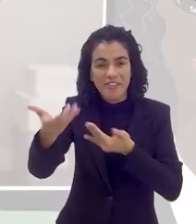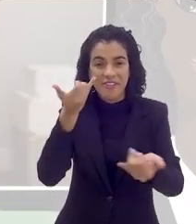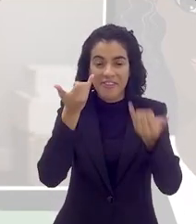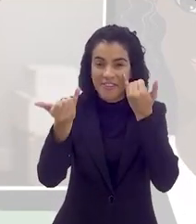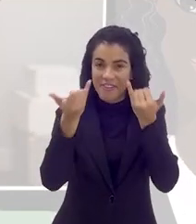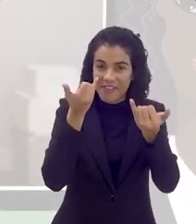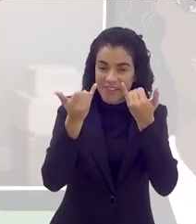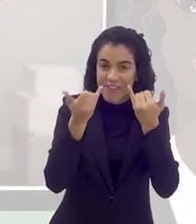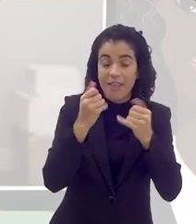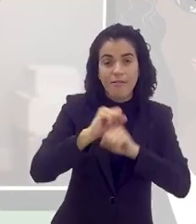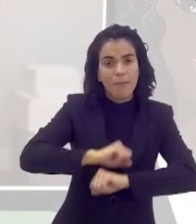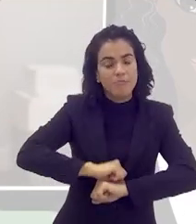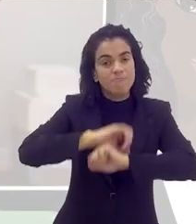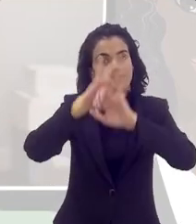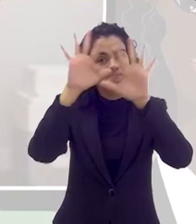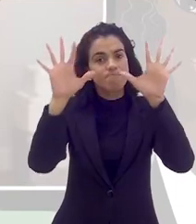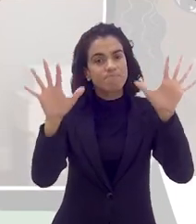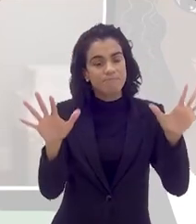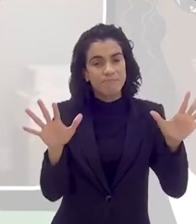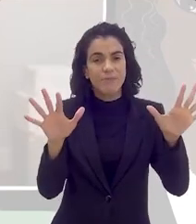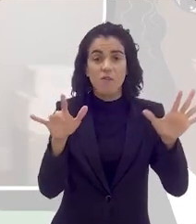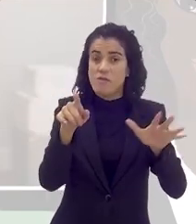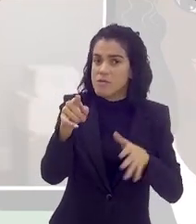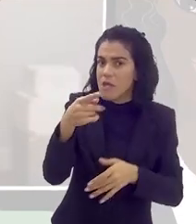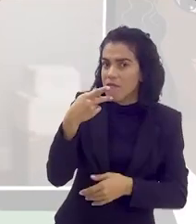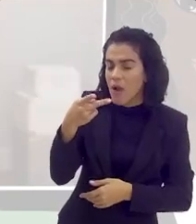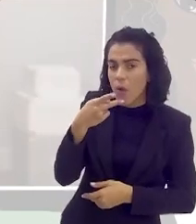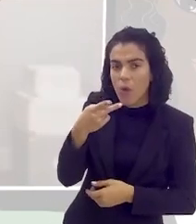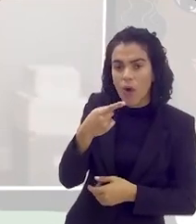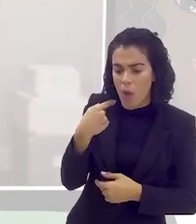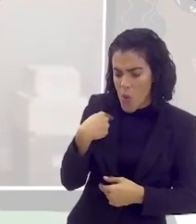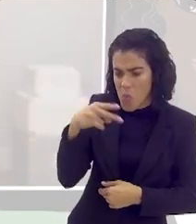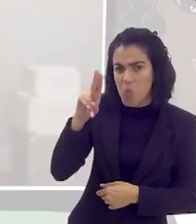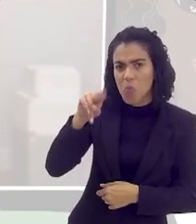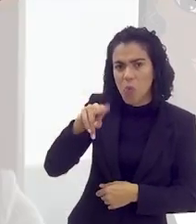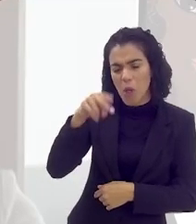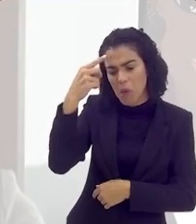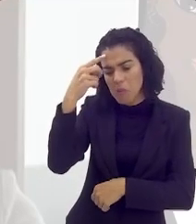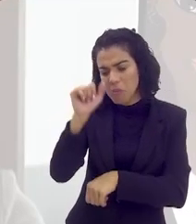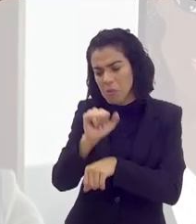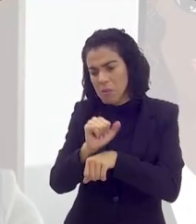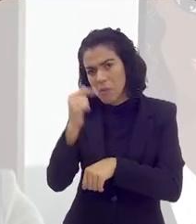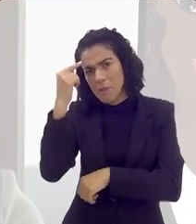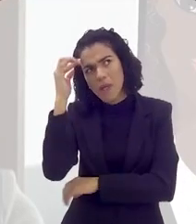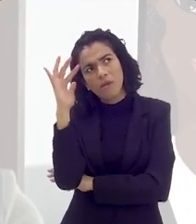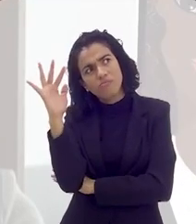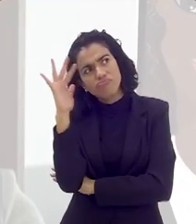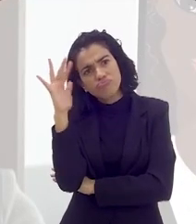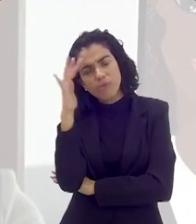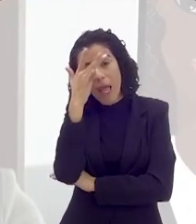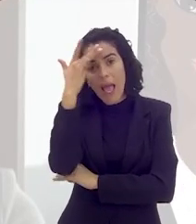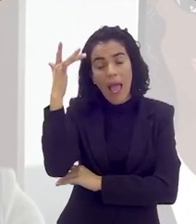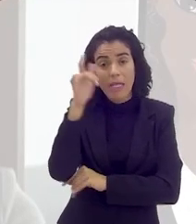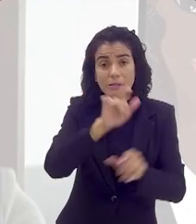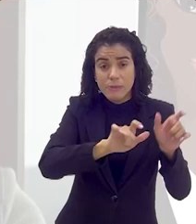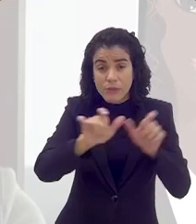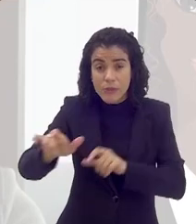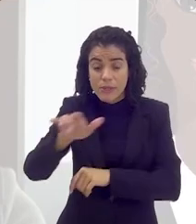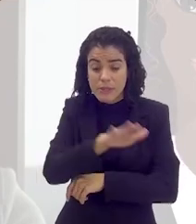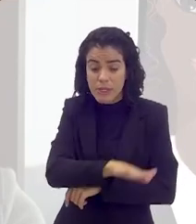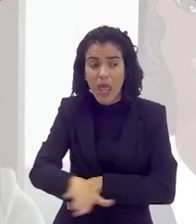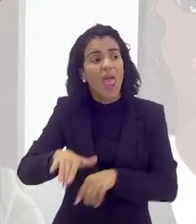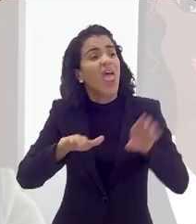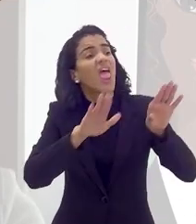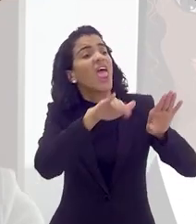troca de informações e assim, esse esclarecimento, você acabou de falar uma coisa que eu nunca tinha parado para pensar, as pessoas,